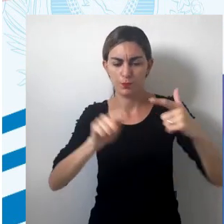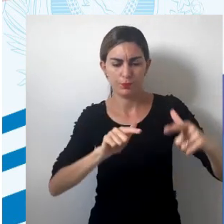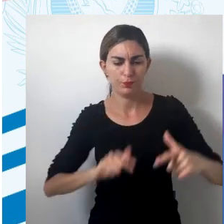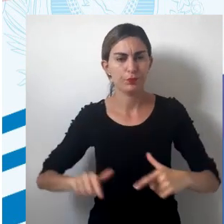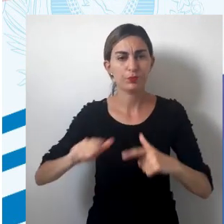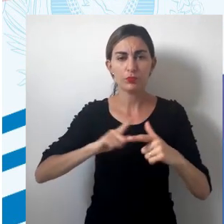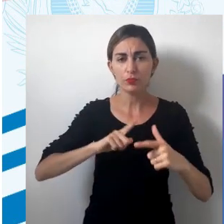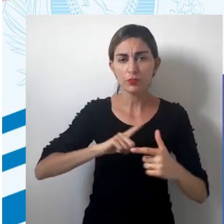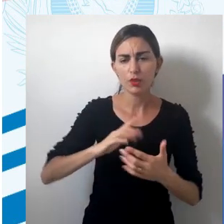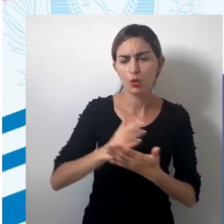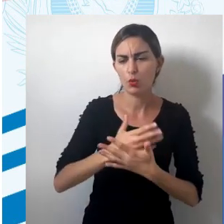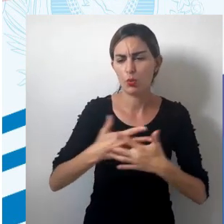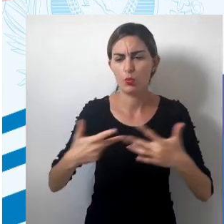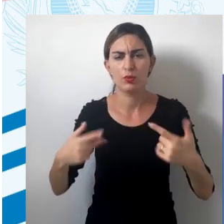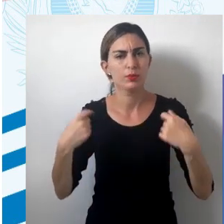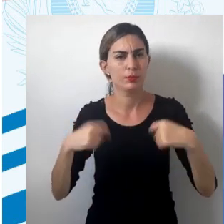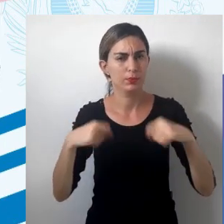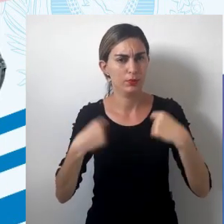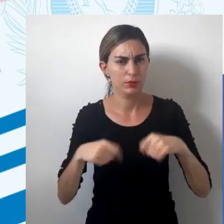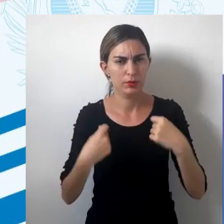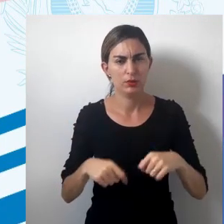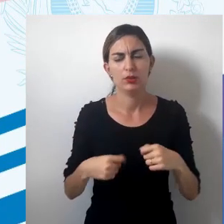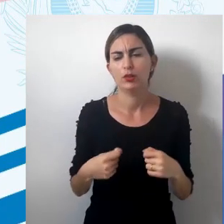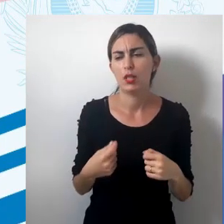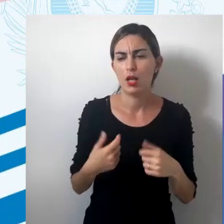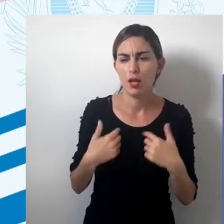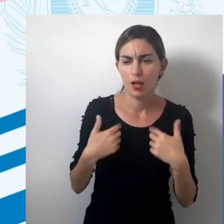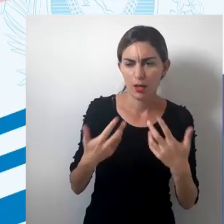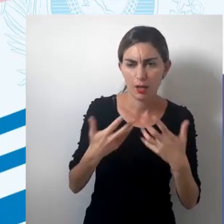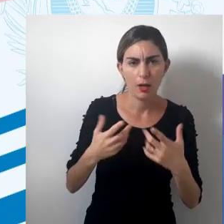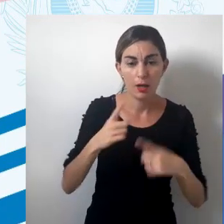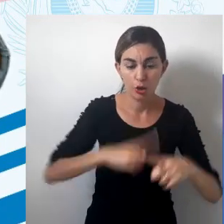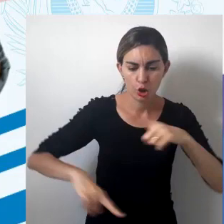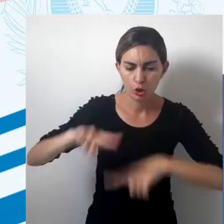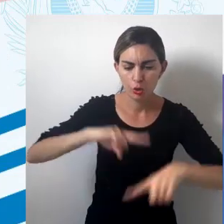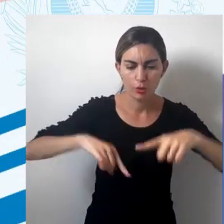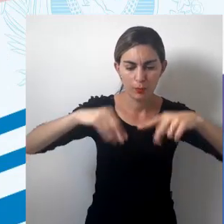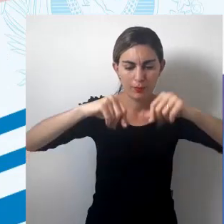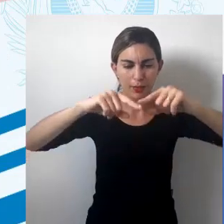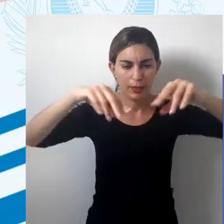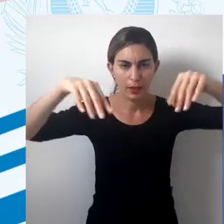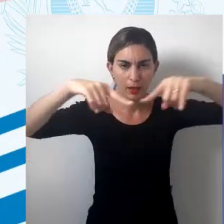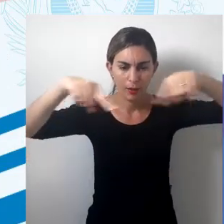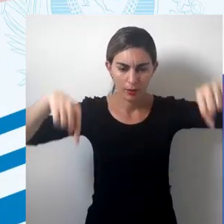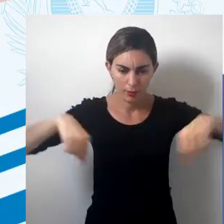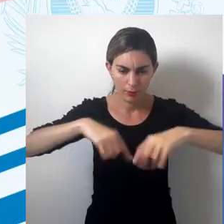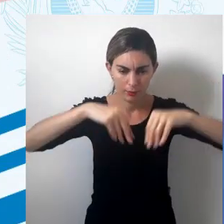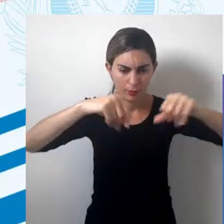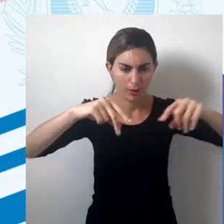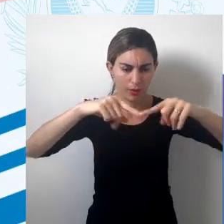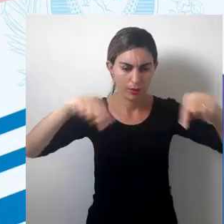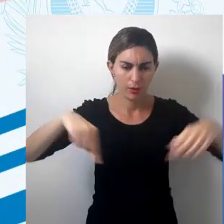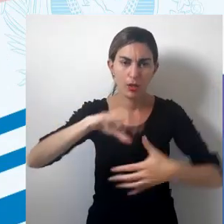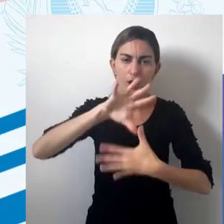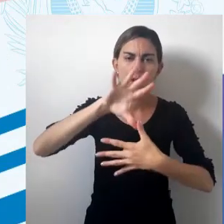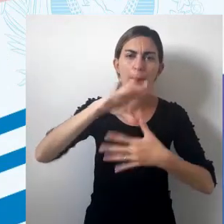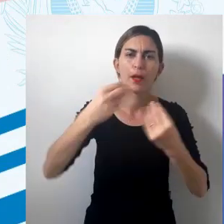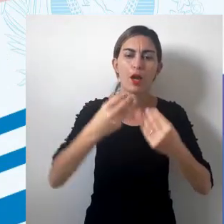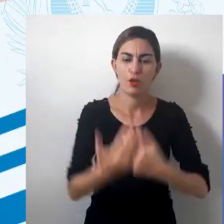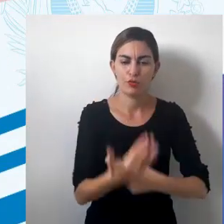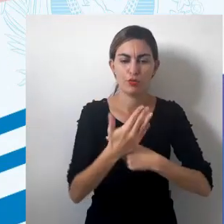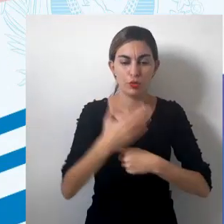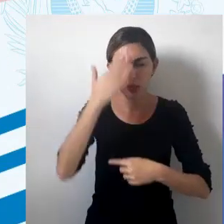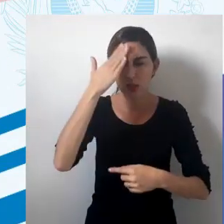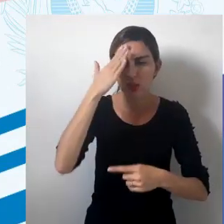havia algo que necessitasse de domínio territorial, a cartografia instrumentalizava